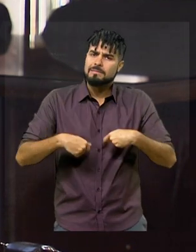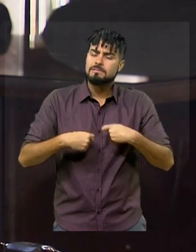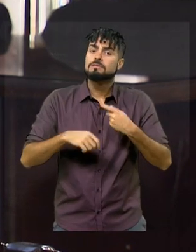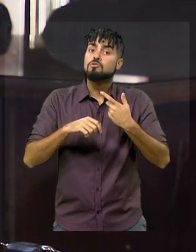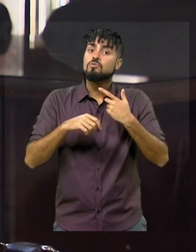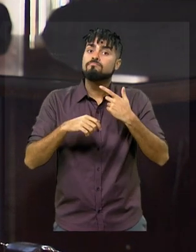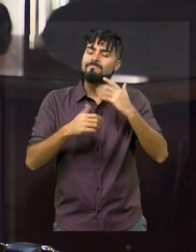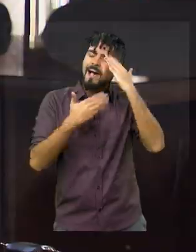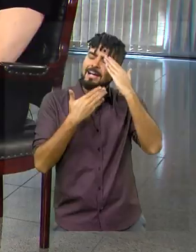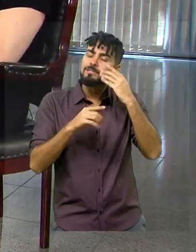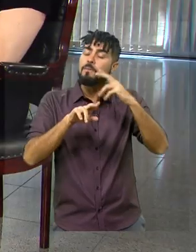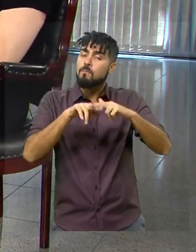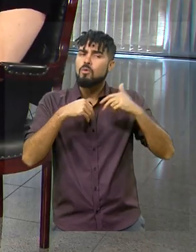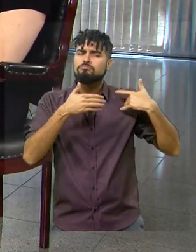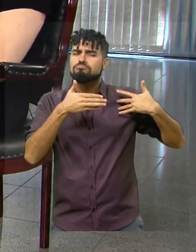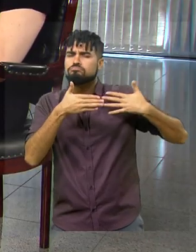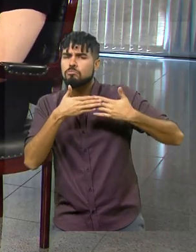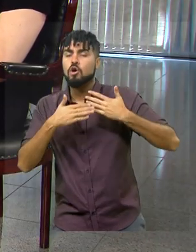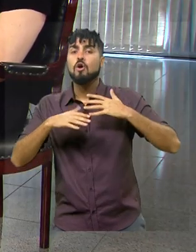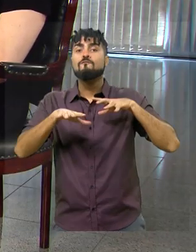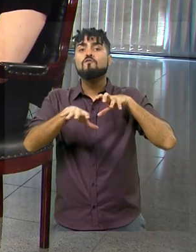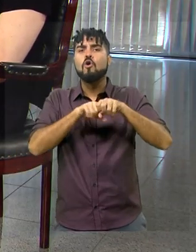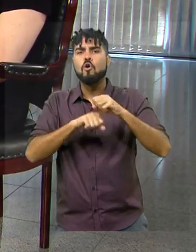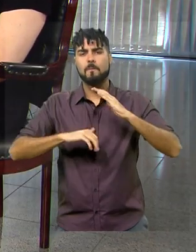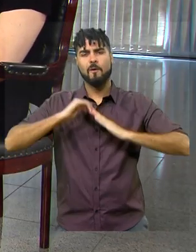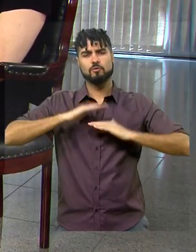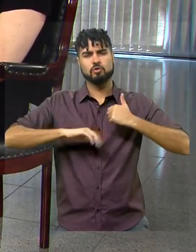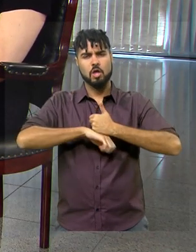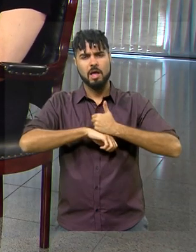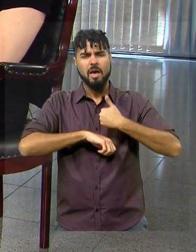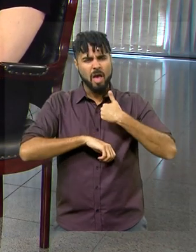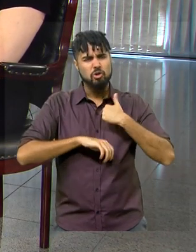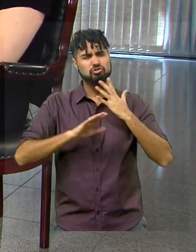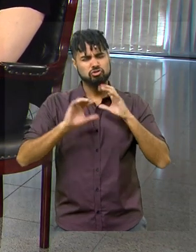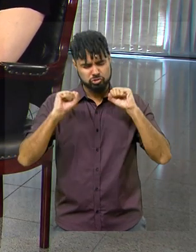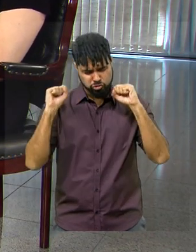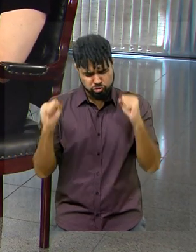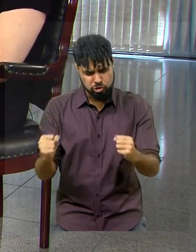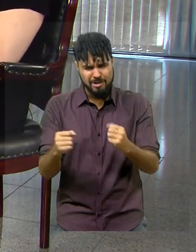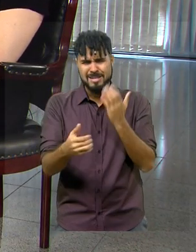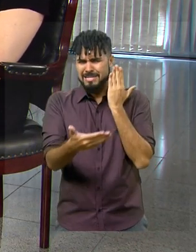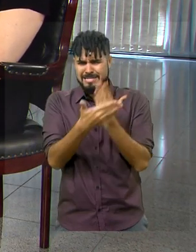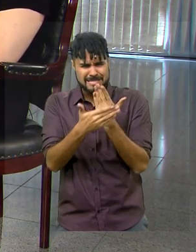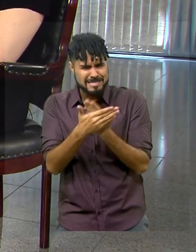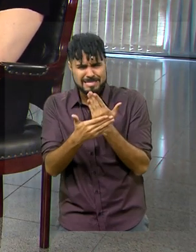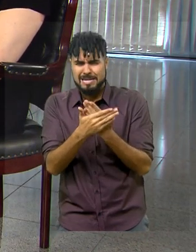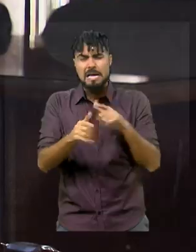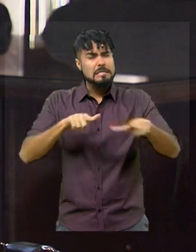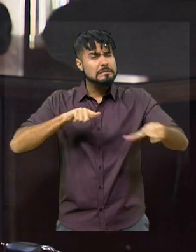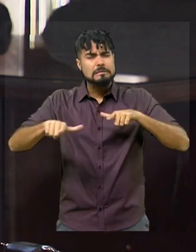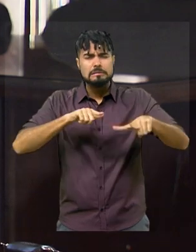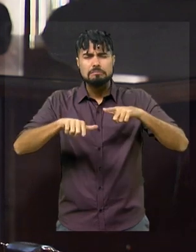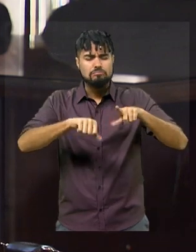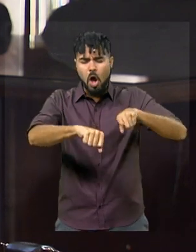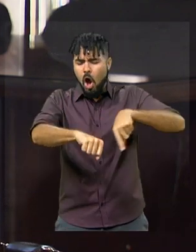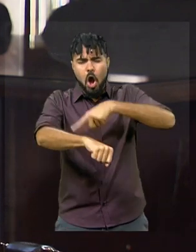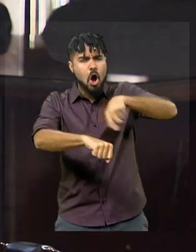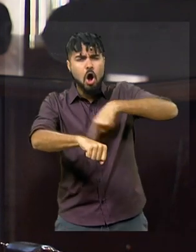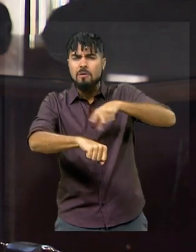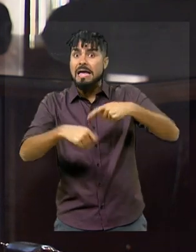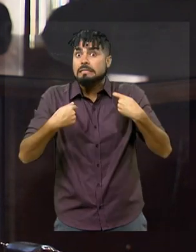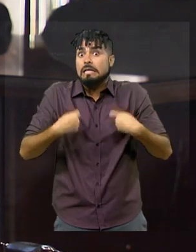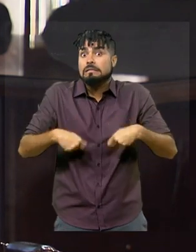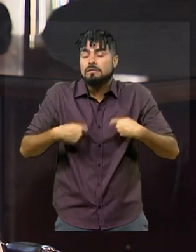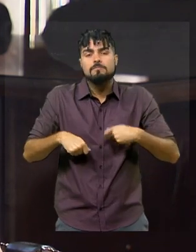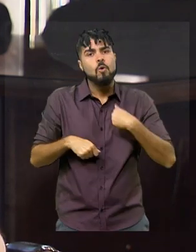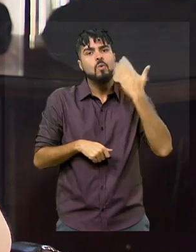formação profissional. Eu me debruço, eu me esforço, eu trabalho quantas horas forem necessárias para entender aquilo